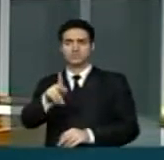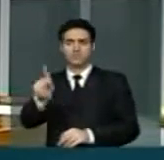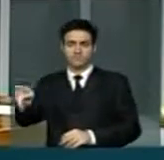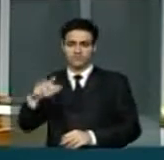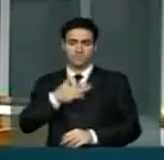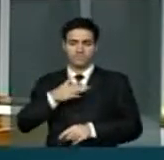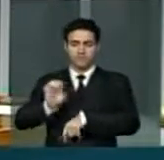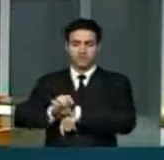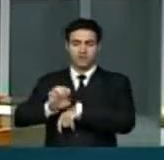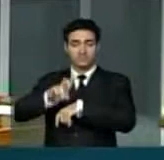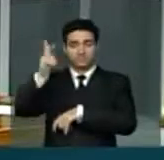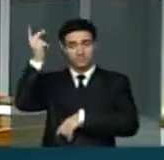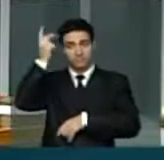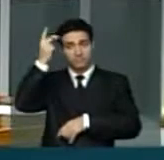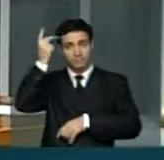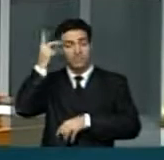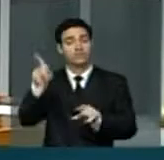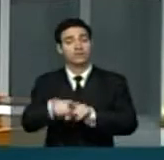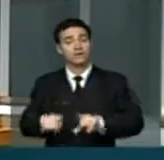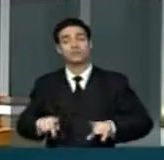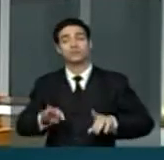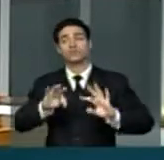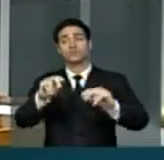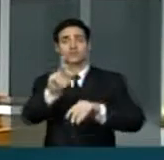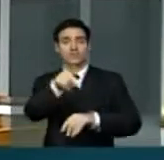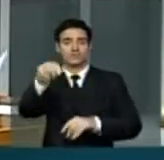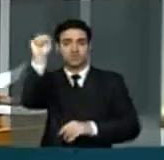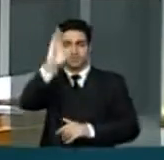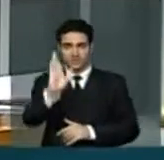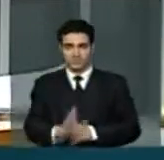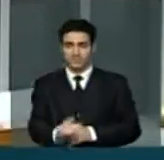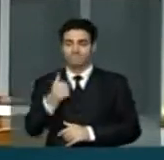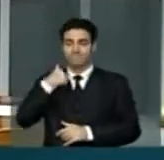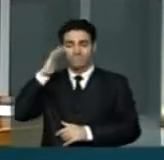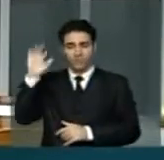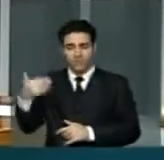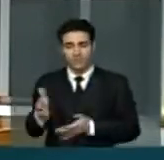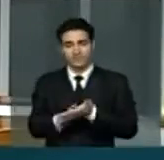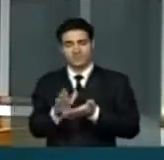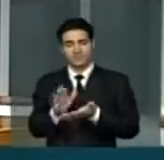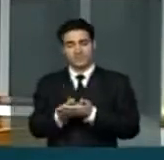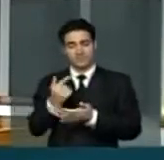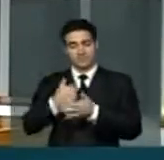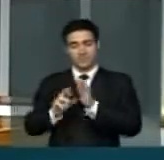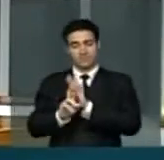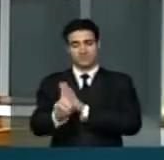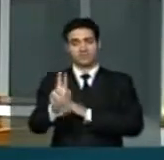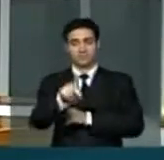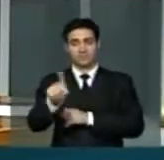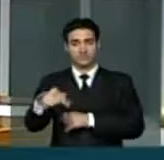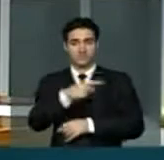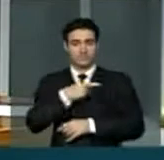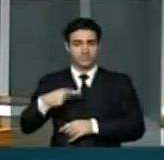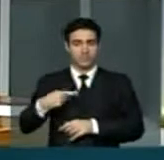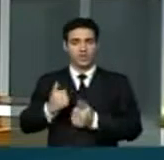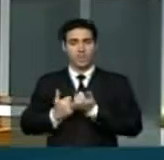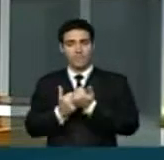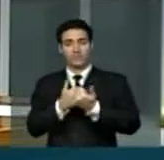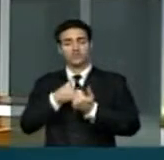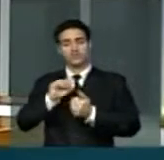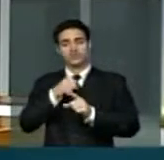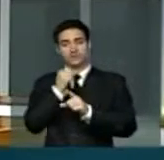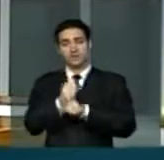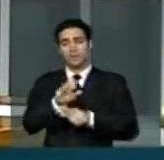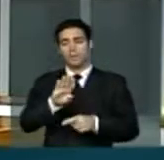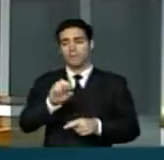do meu estado de São Paulo e do Brasil. E os homenageio em nome da professora, pastora e assistente social